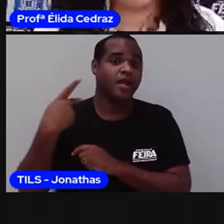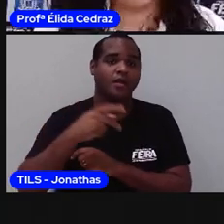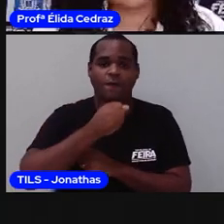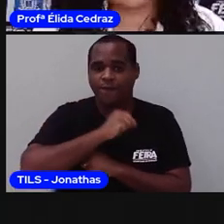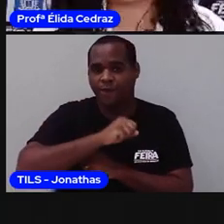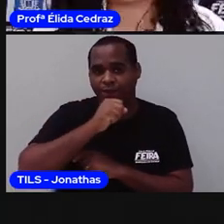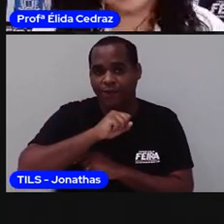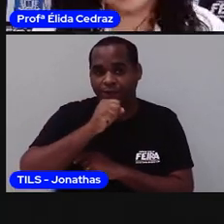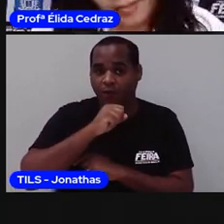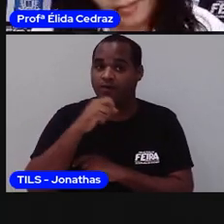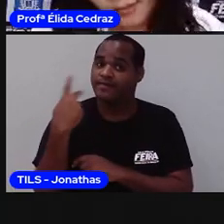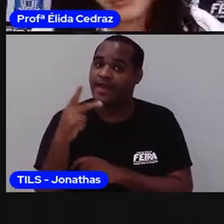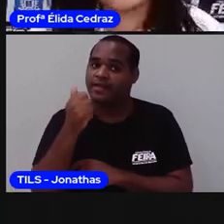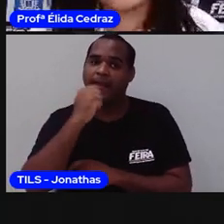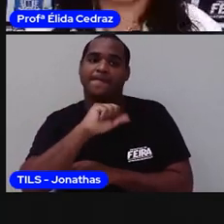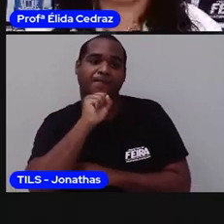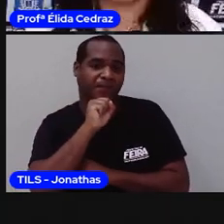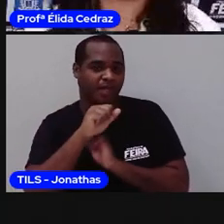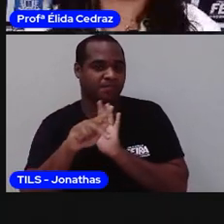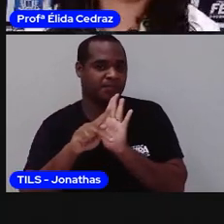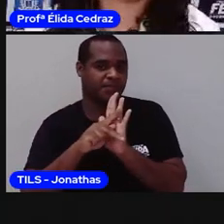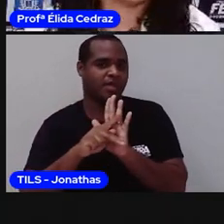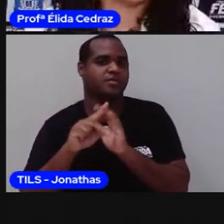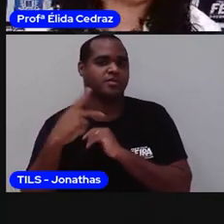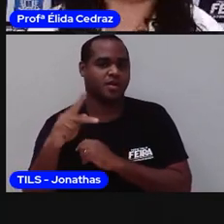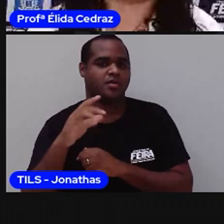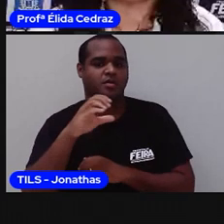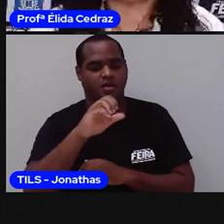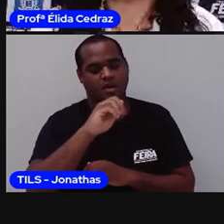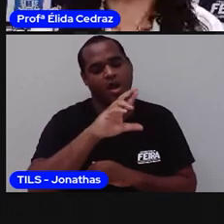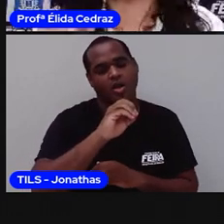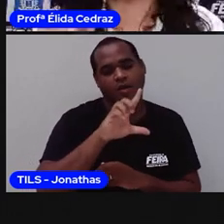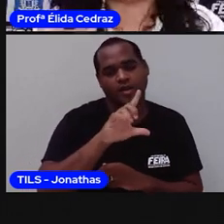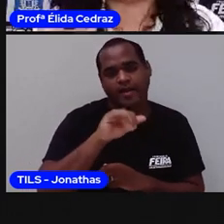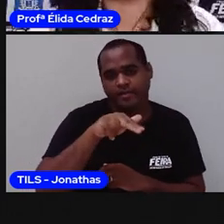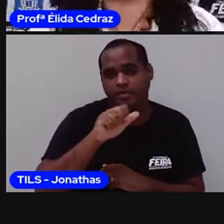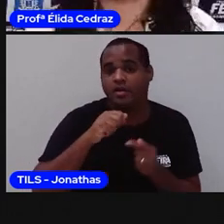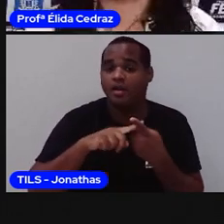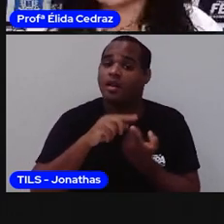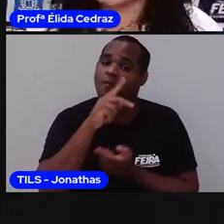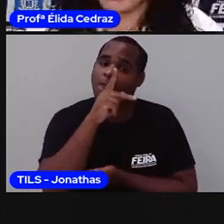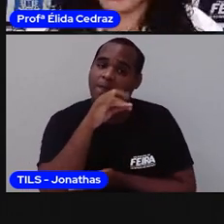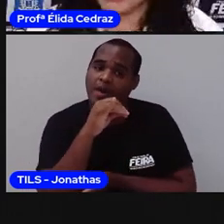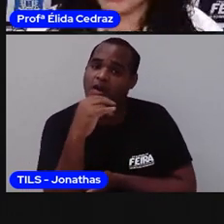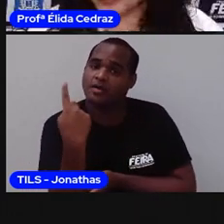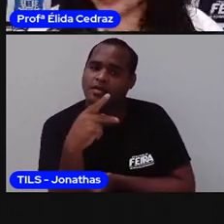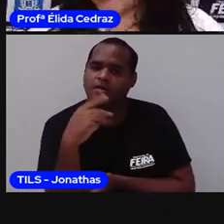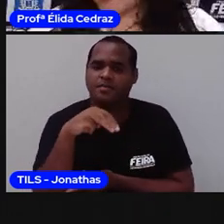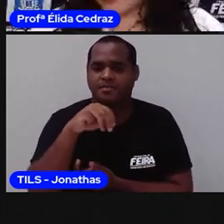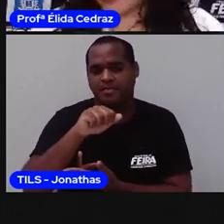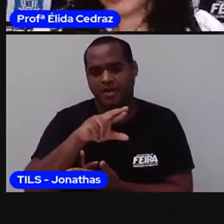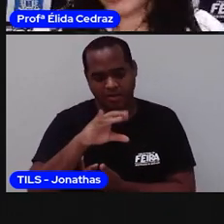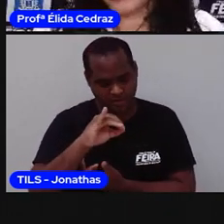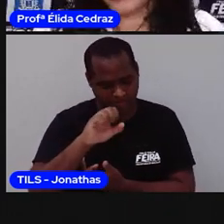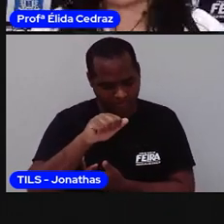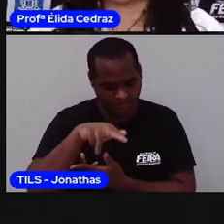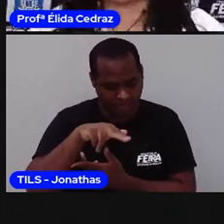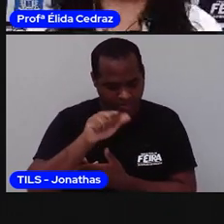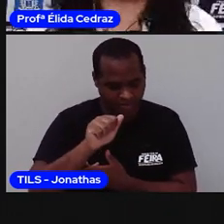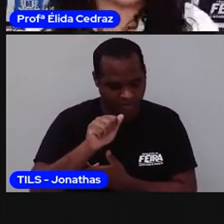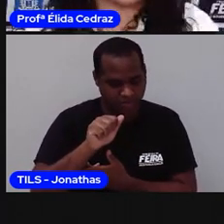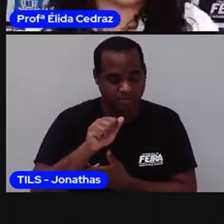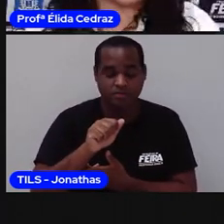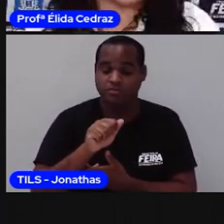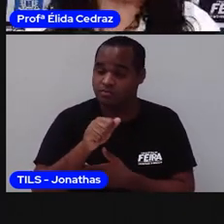os avós maternos de Carolina. Eles são os pais de Mariana. E agora,